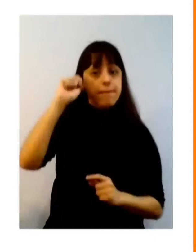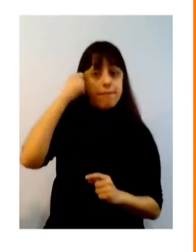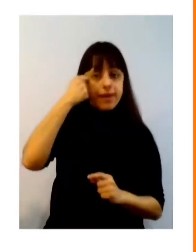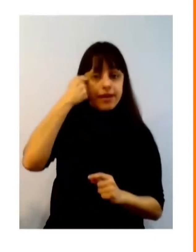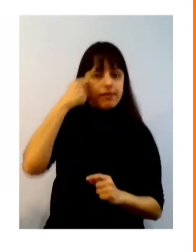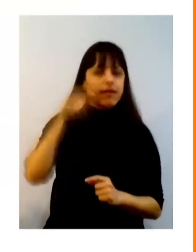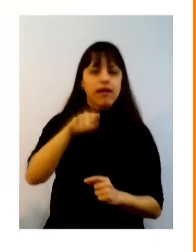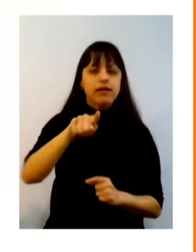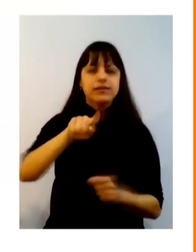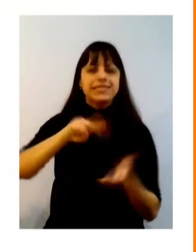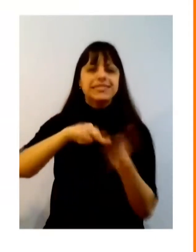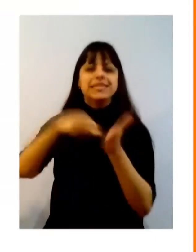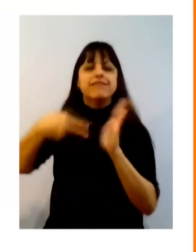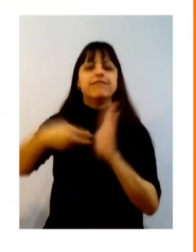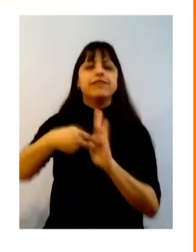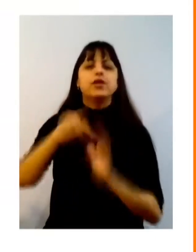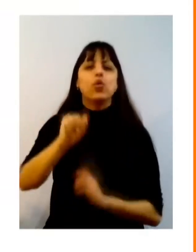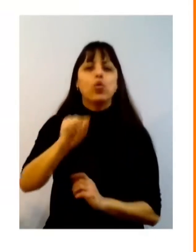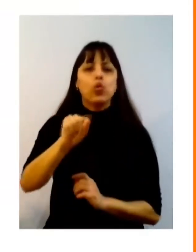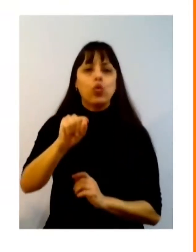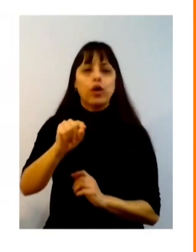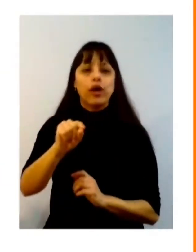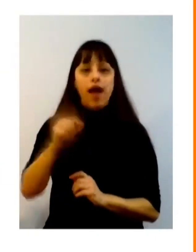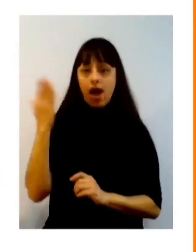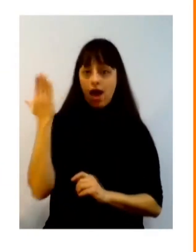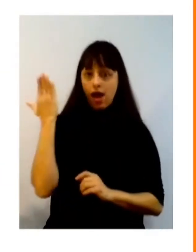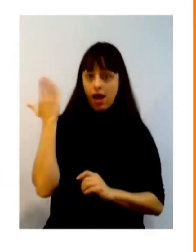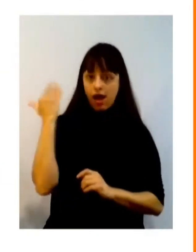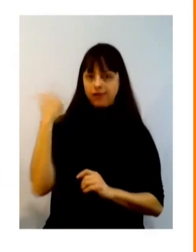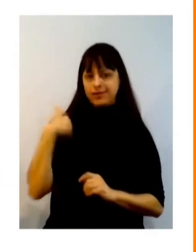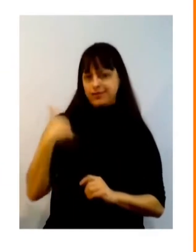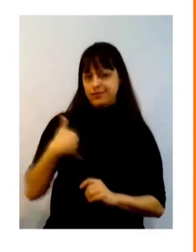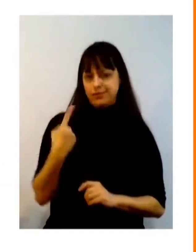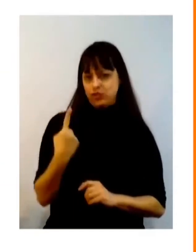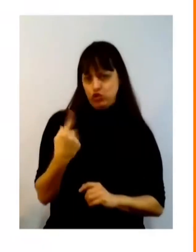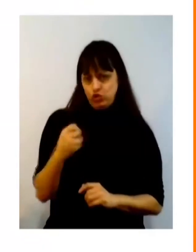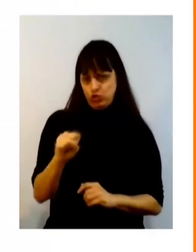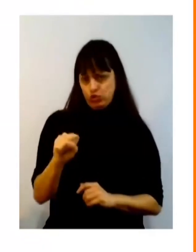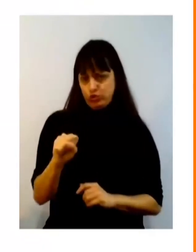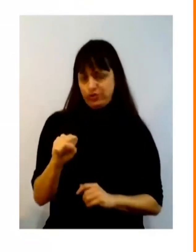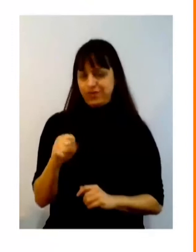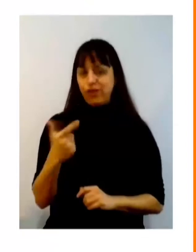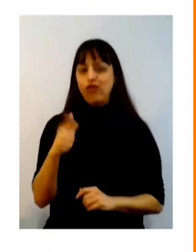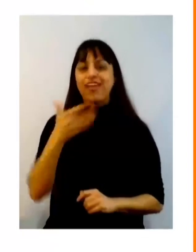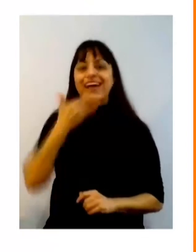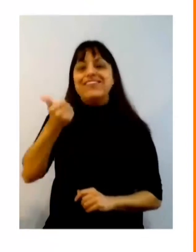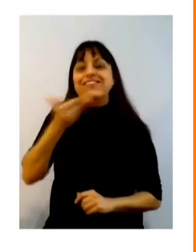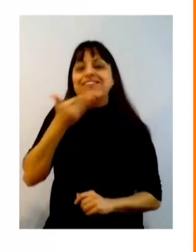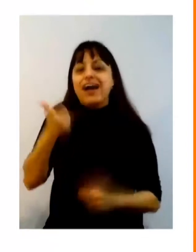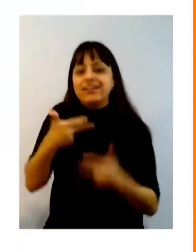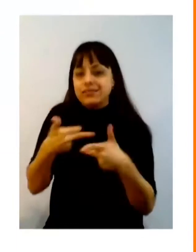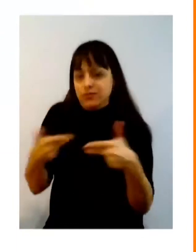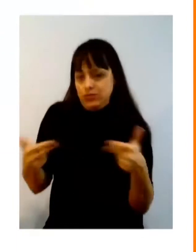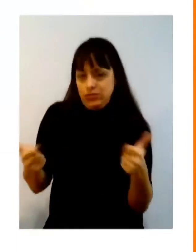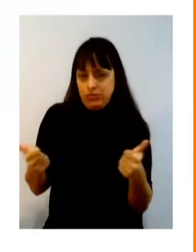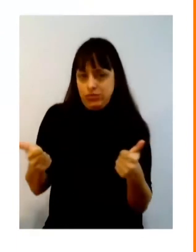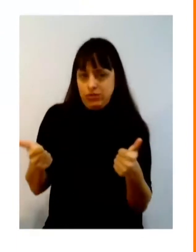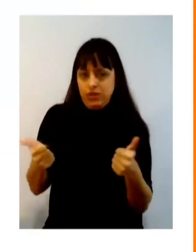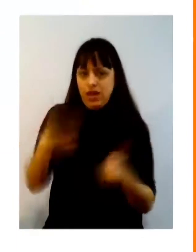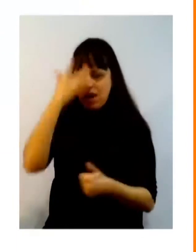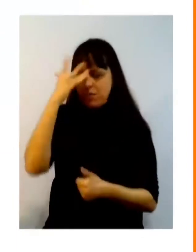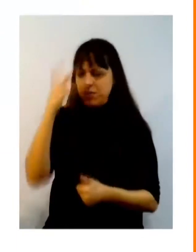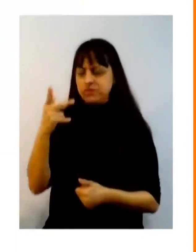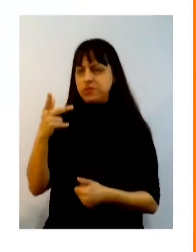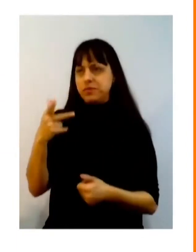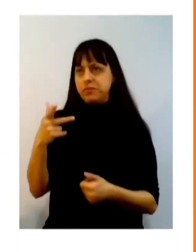que quando eu tinha 18 anos quando eu tinha 18 anos eu não tive isso muitas pessoas hoje me falam que eu não tenho dimensão do